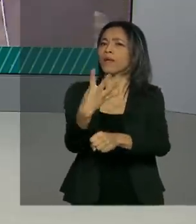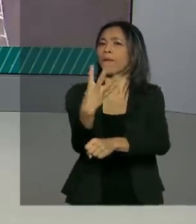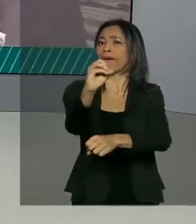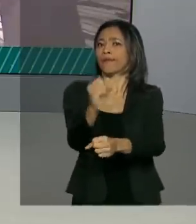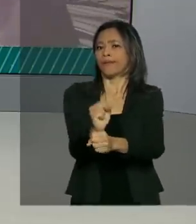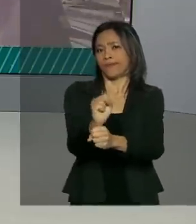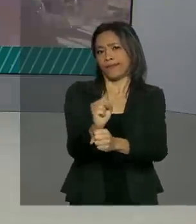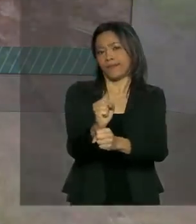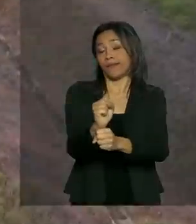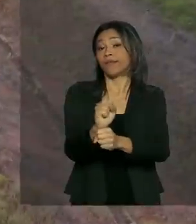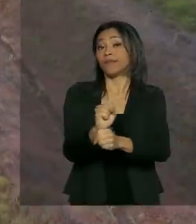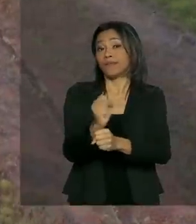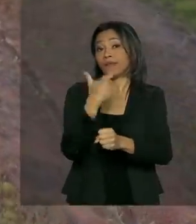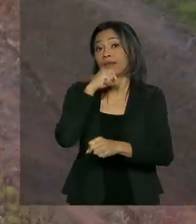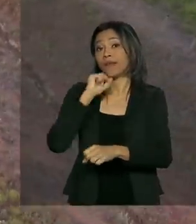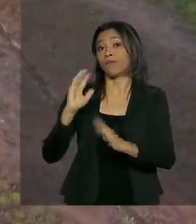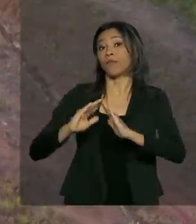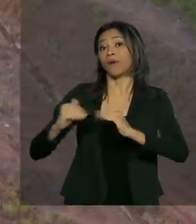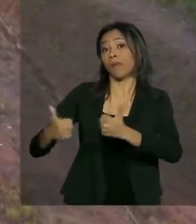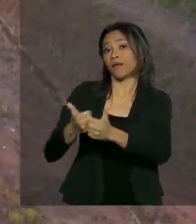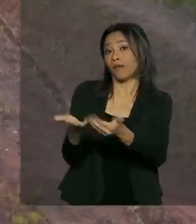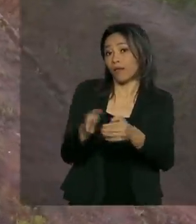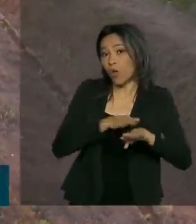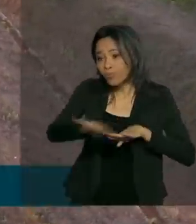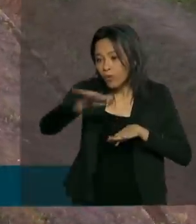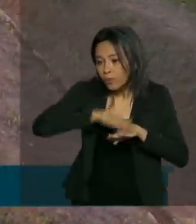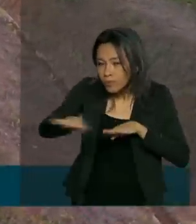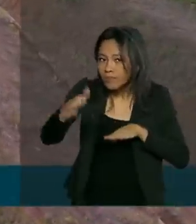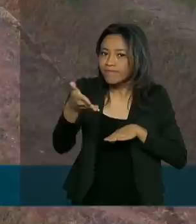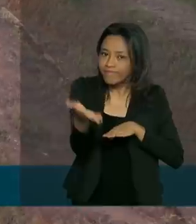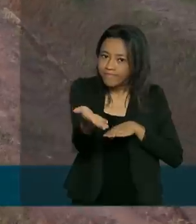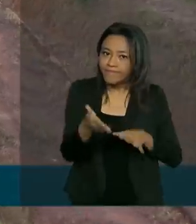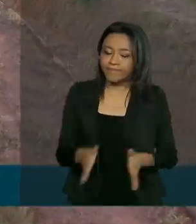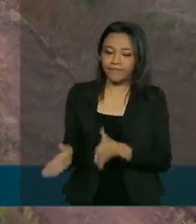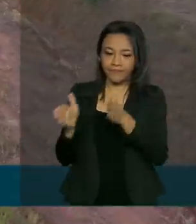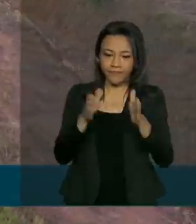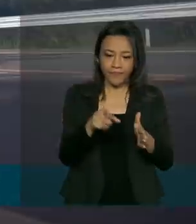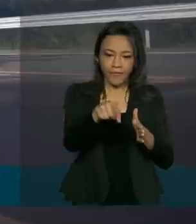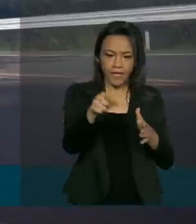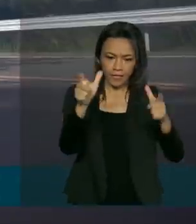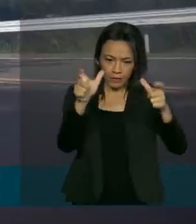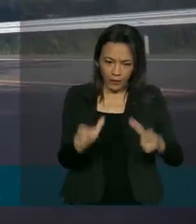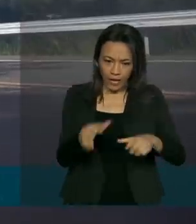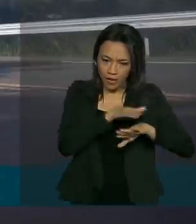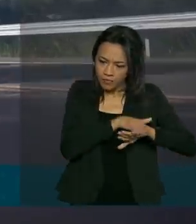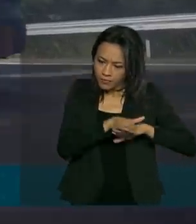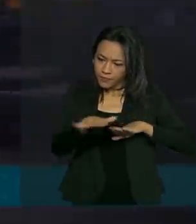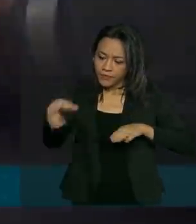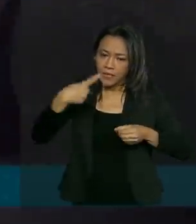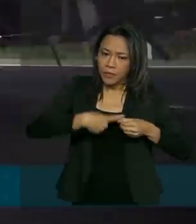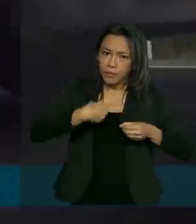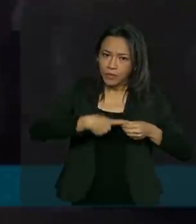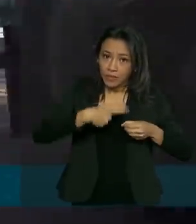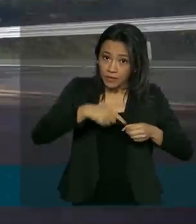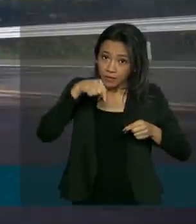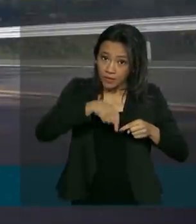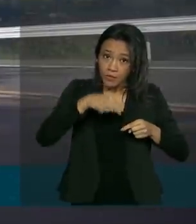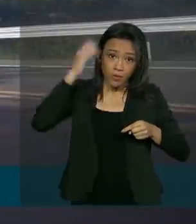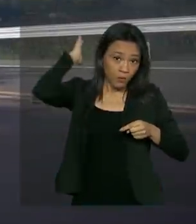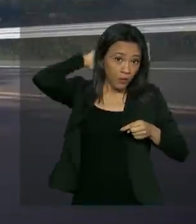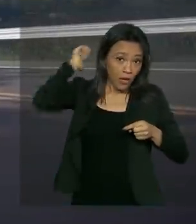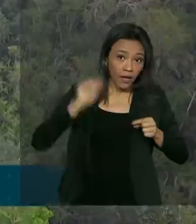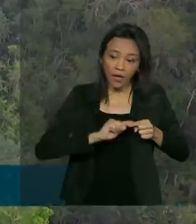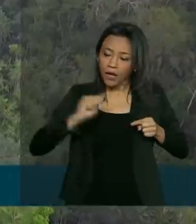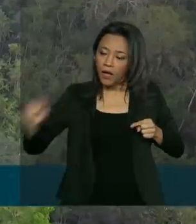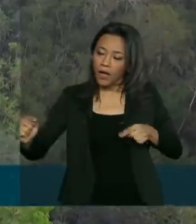passa por lá. O trecho de 32 quilômetros que liga o município de Itupiranga a novo repartimento